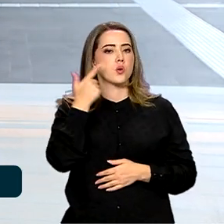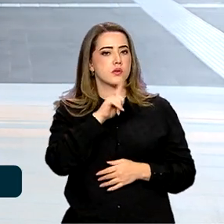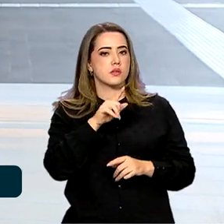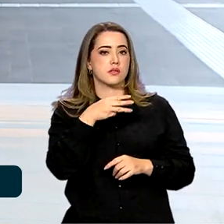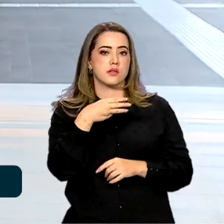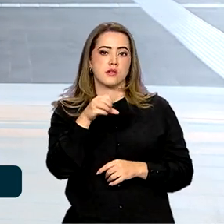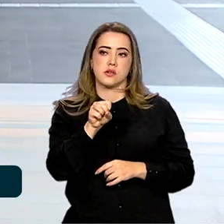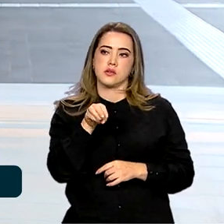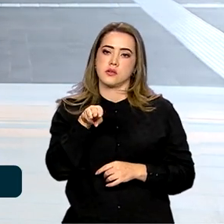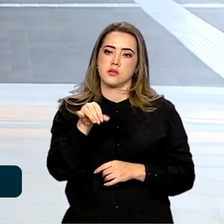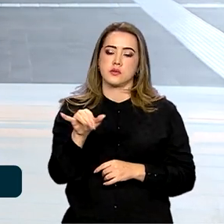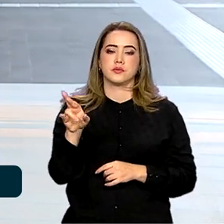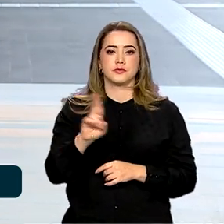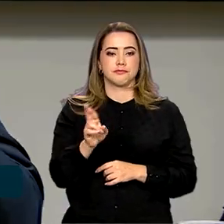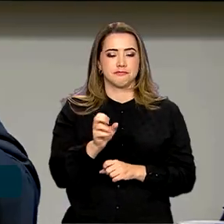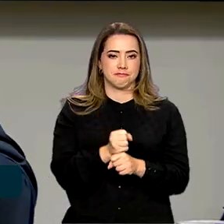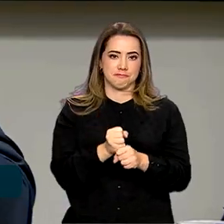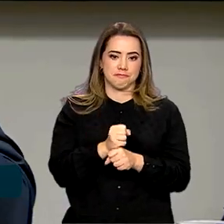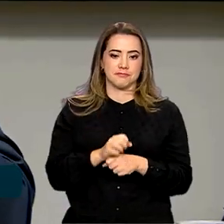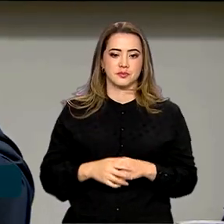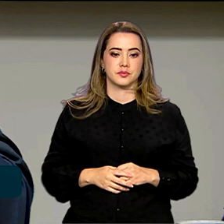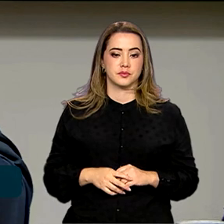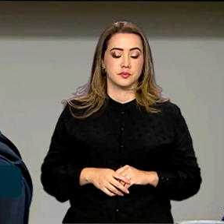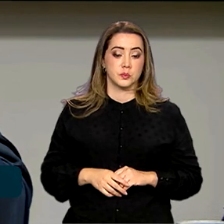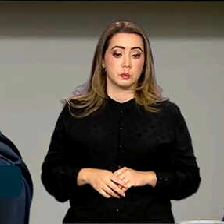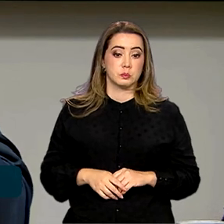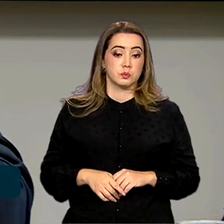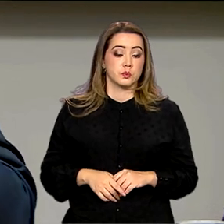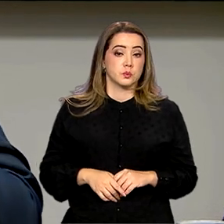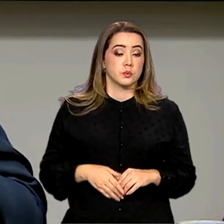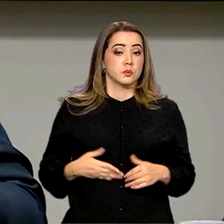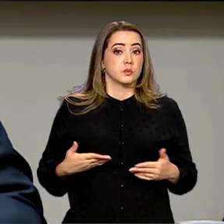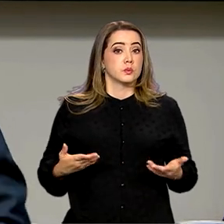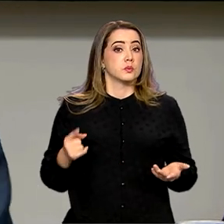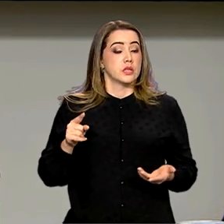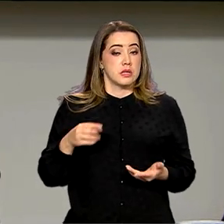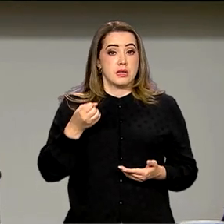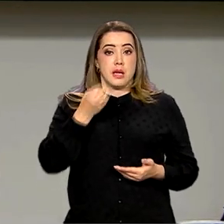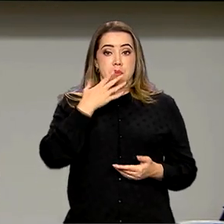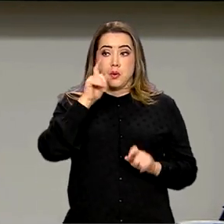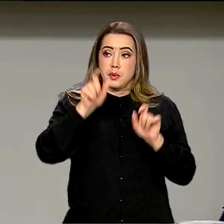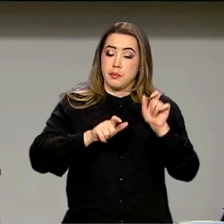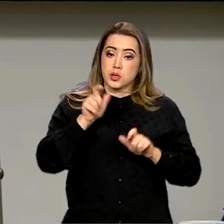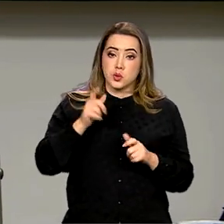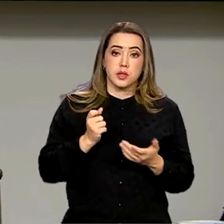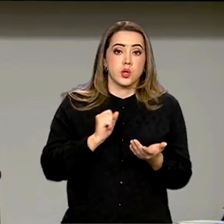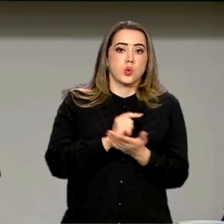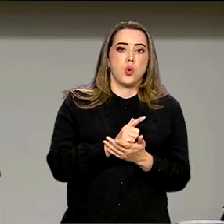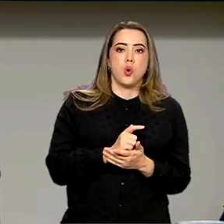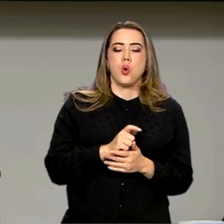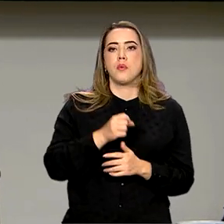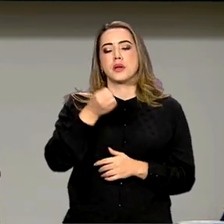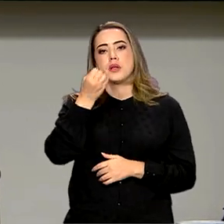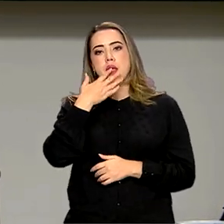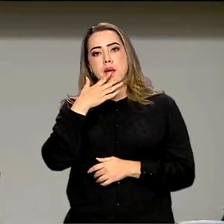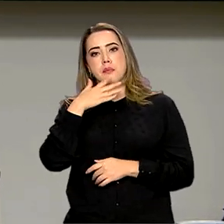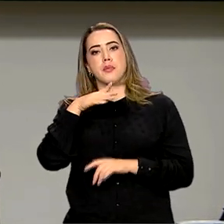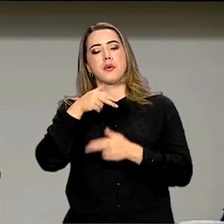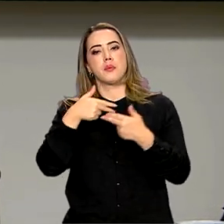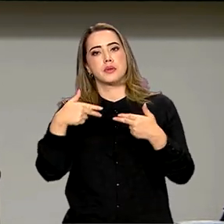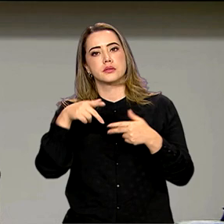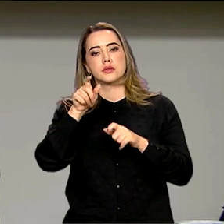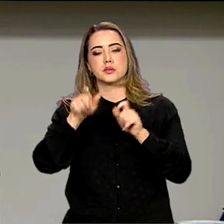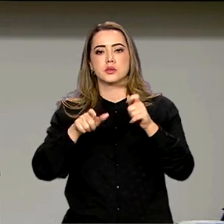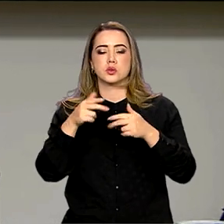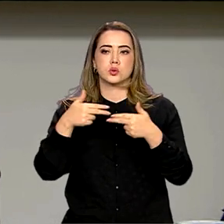$ 38 bilhões por ano. Isso beneficia o consumidor final, beneficia o processamento de produtos